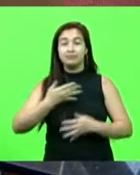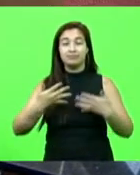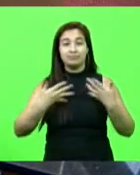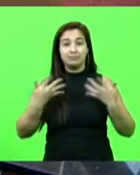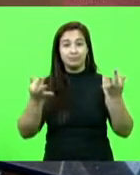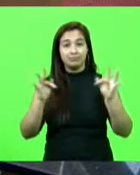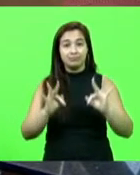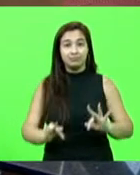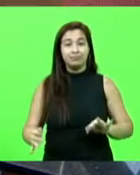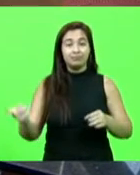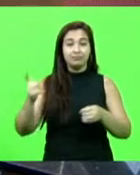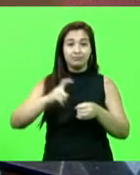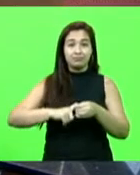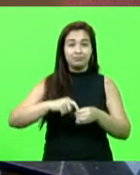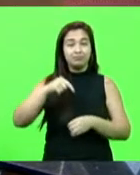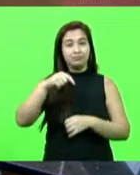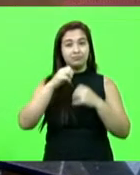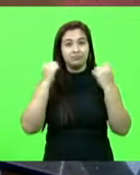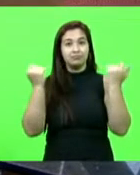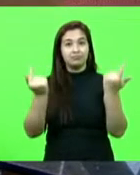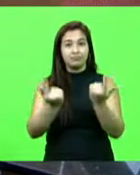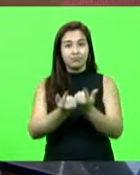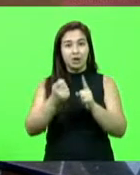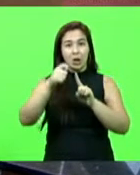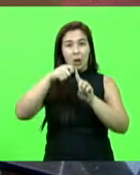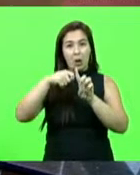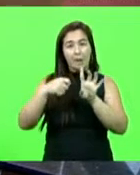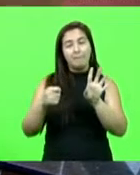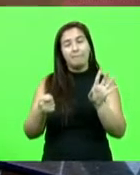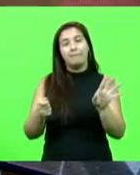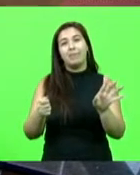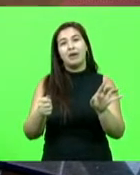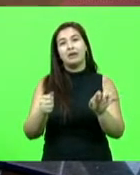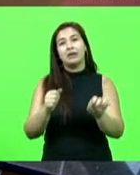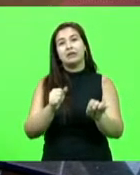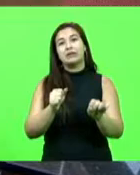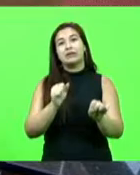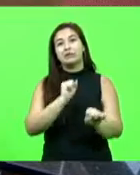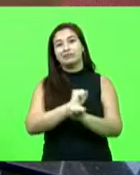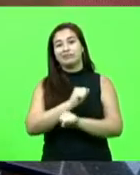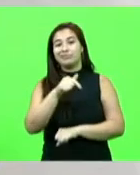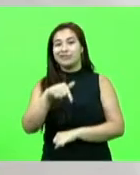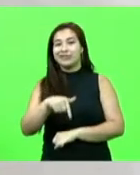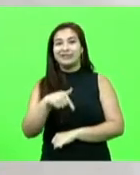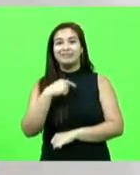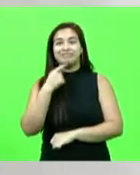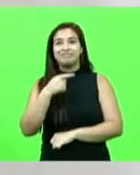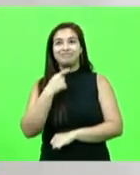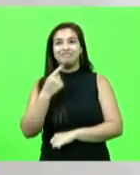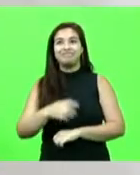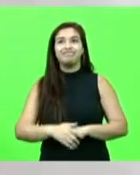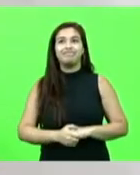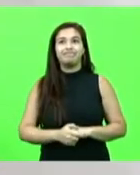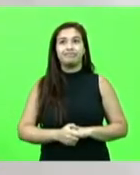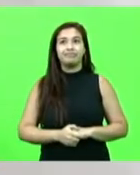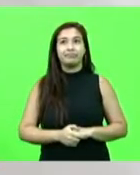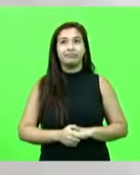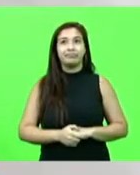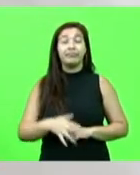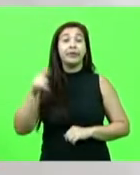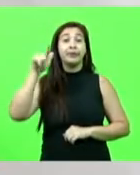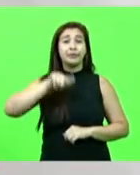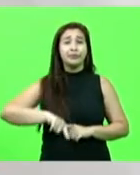novamente nesta tribuna, depois de alguns meses ausente. E eu volto com um tema que tornou a ser